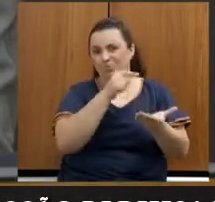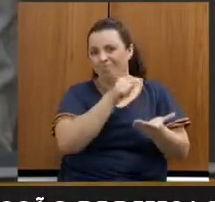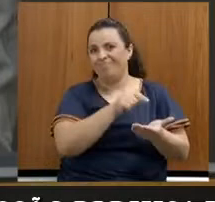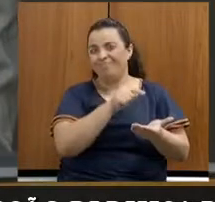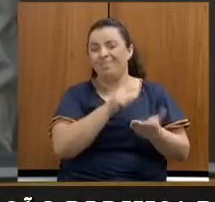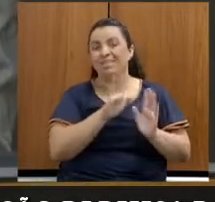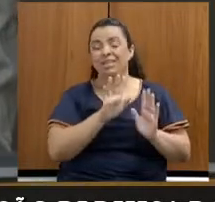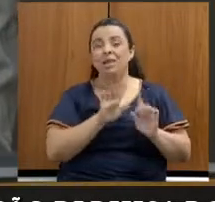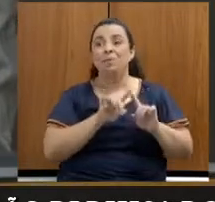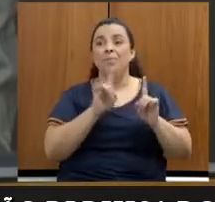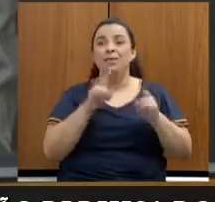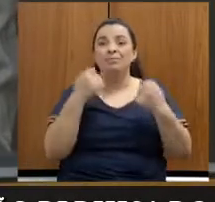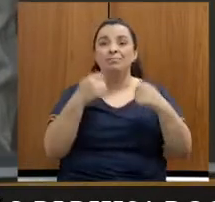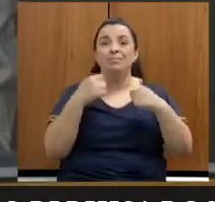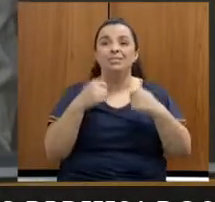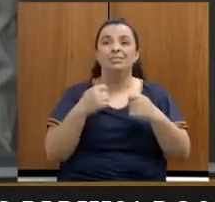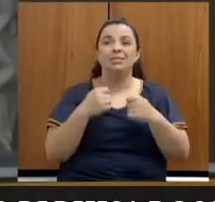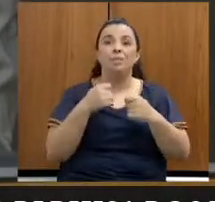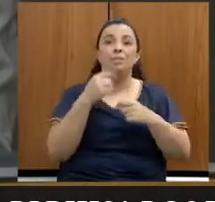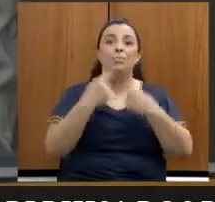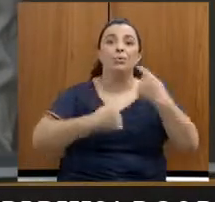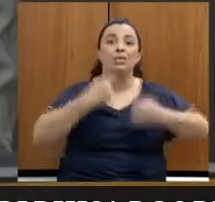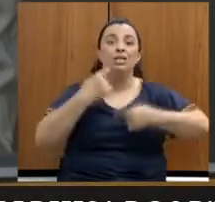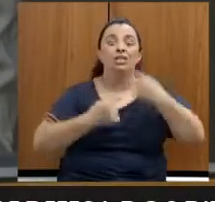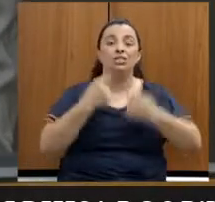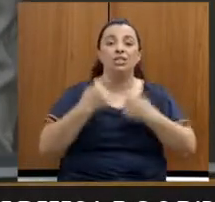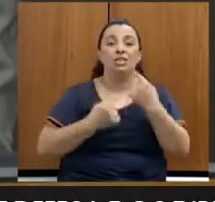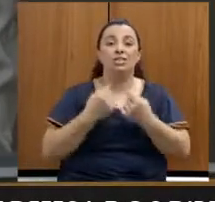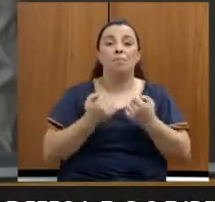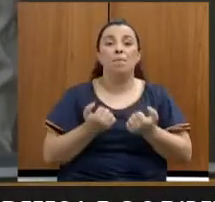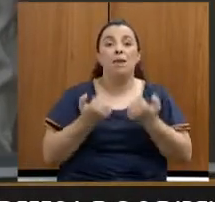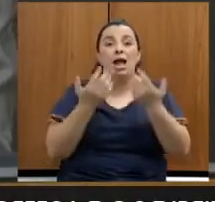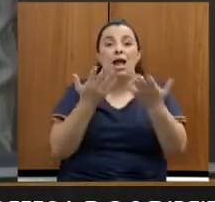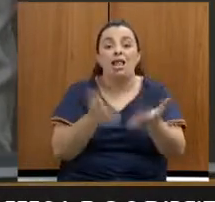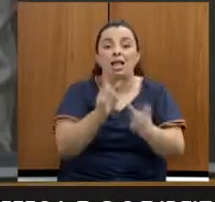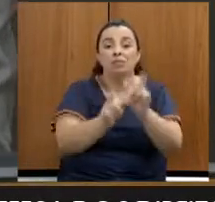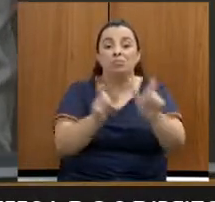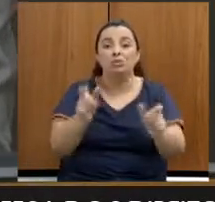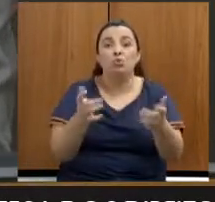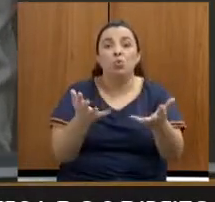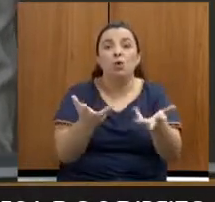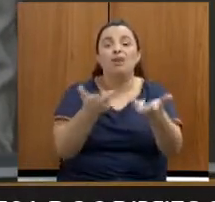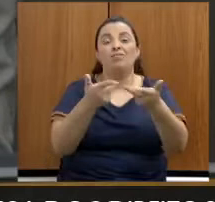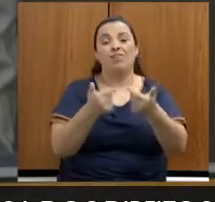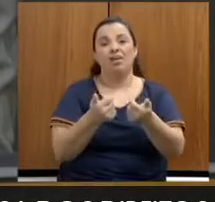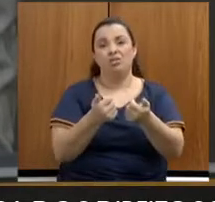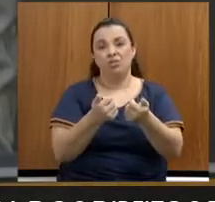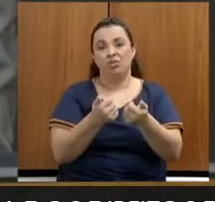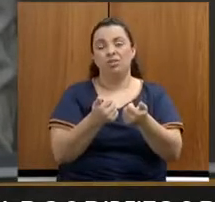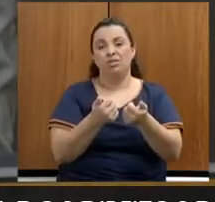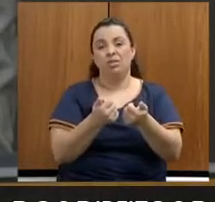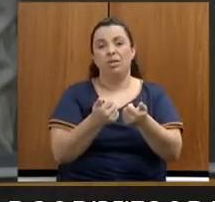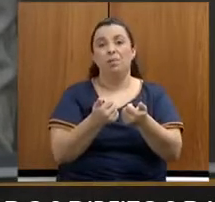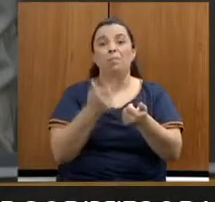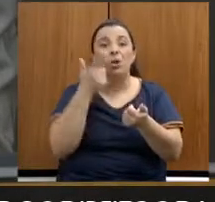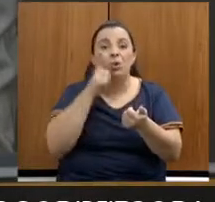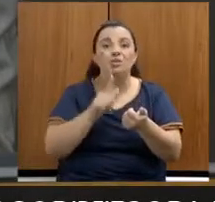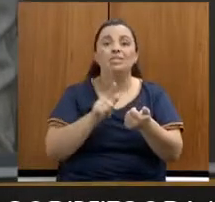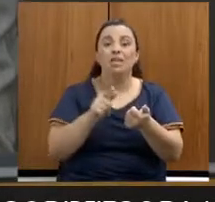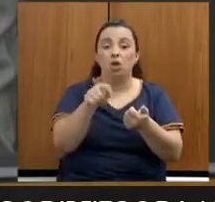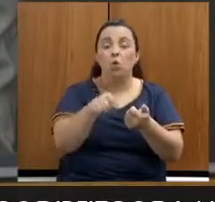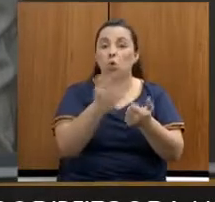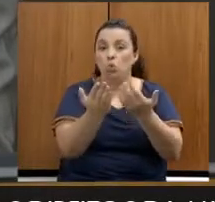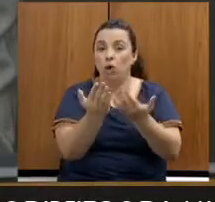trabalhar políticas mesmo de qualificação no sentido de ser absolvida nesses setores. Então,